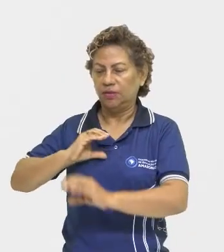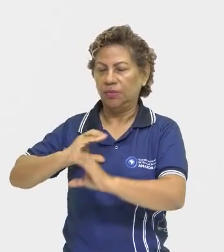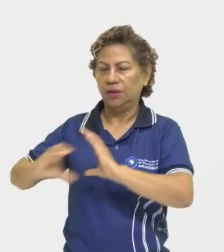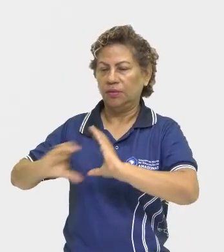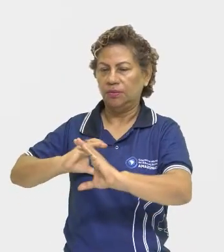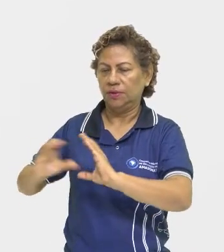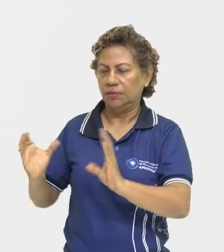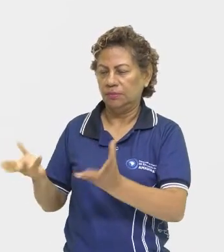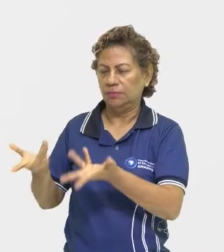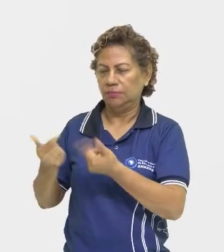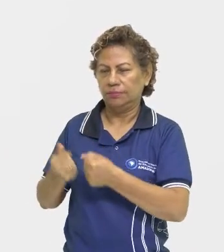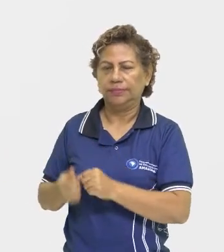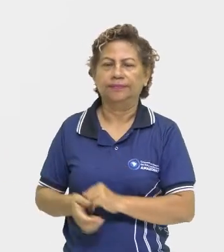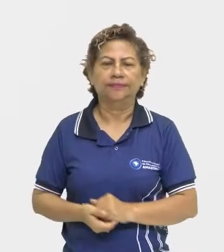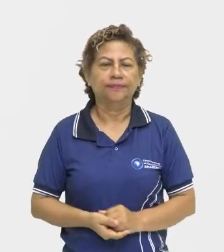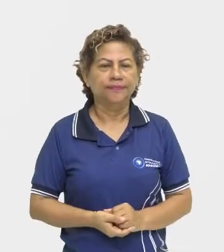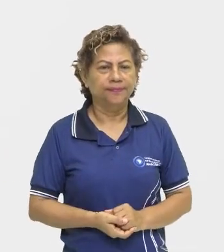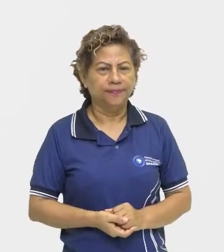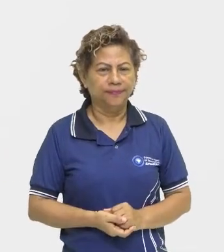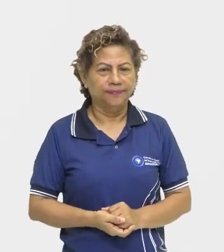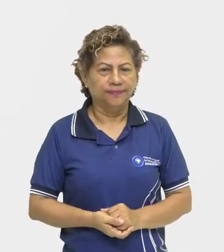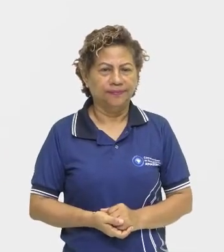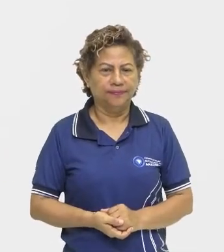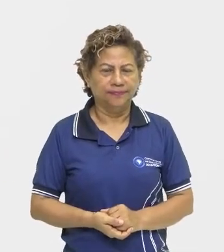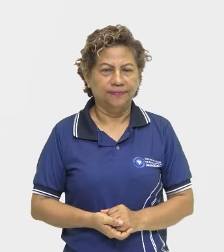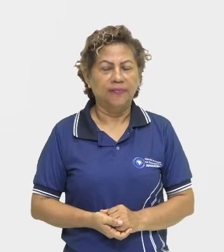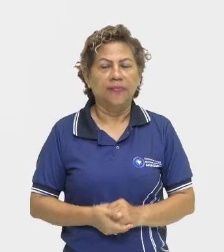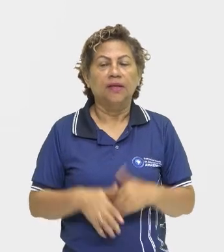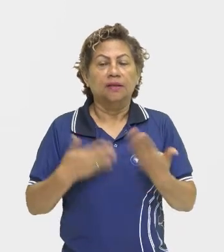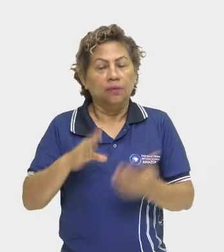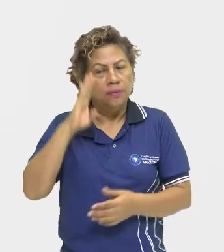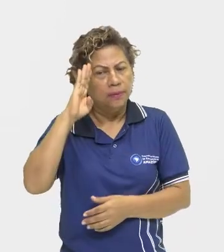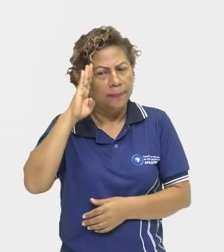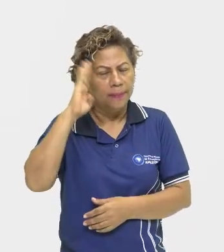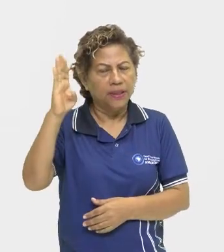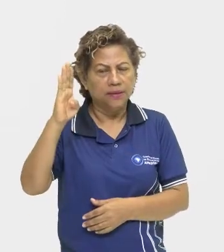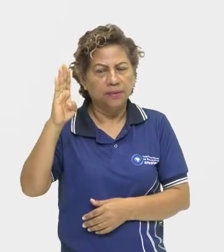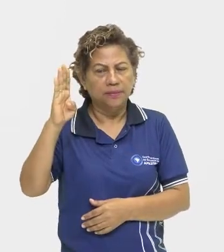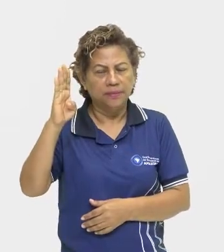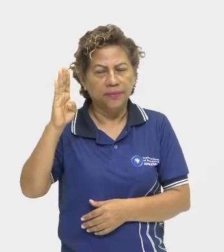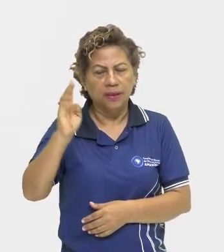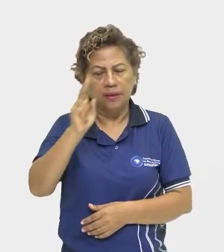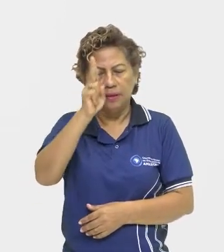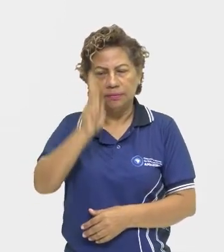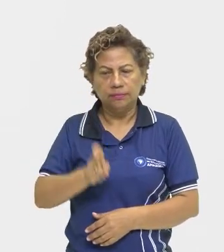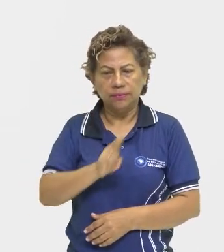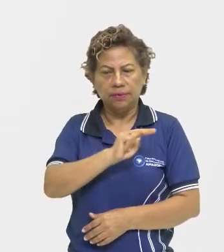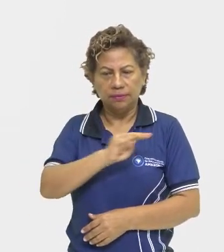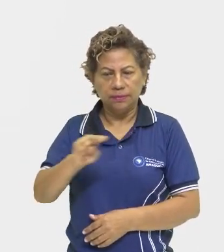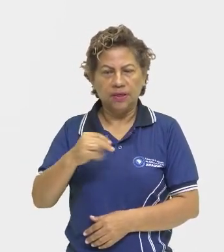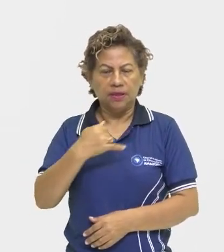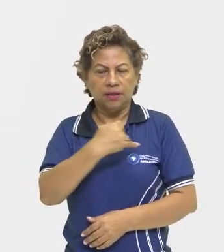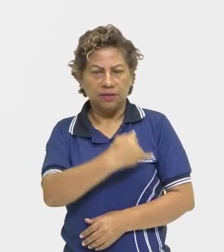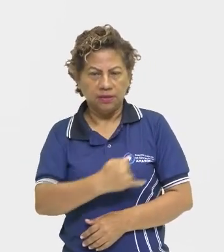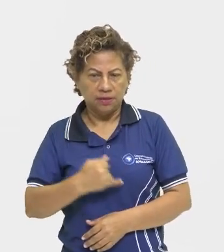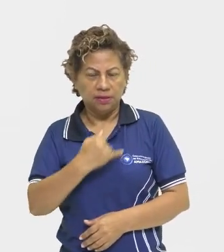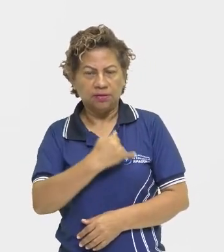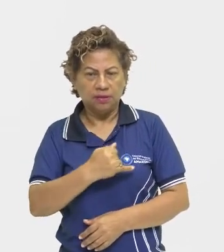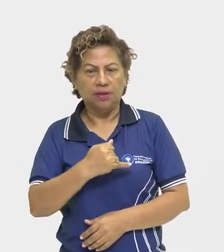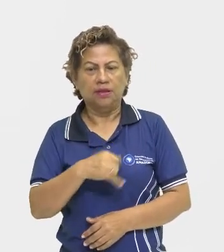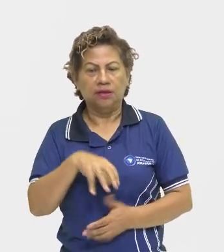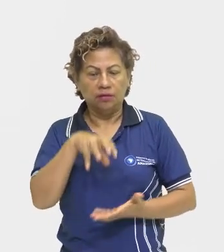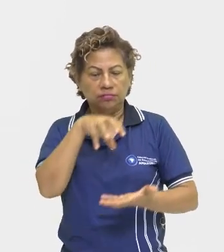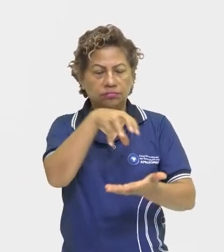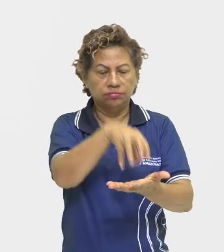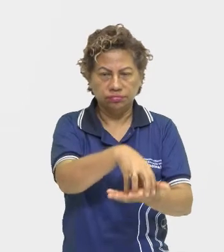amores, olha aí, então, os principais jesuítas, né, os principais expoentes da Companhia de Jesus, que